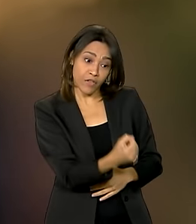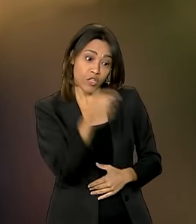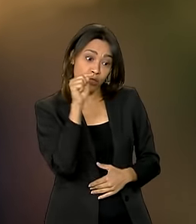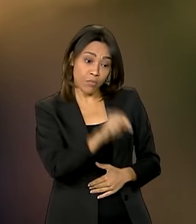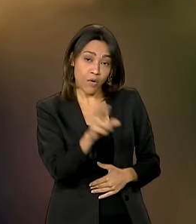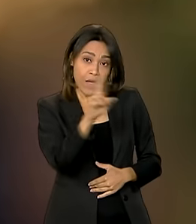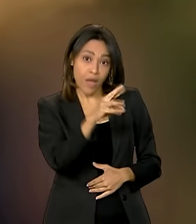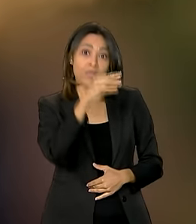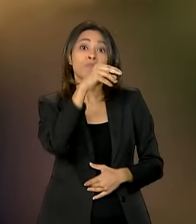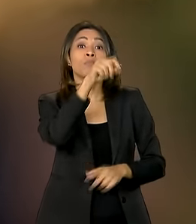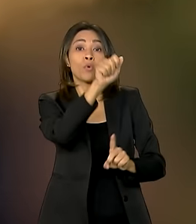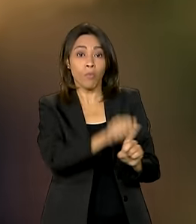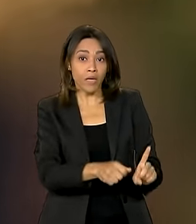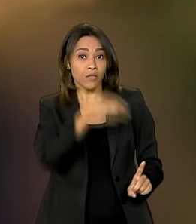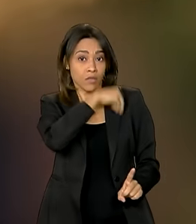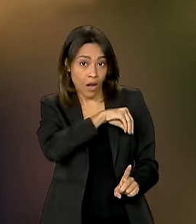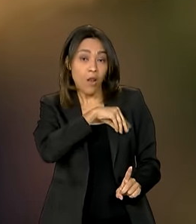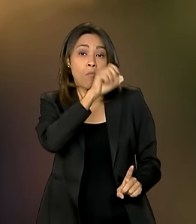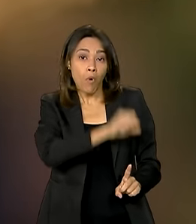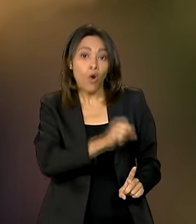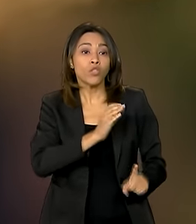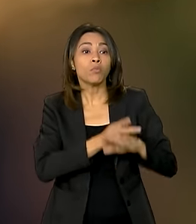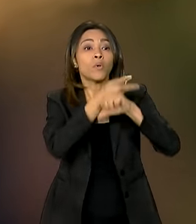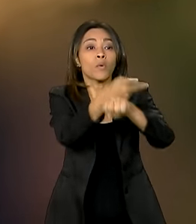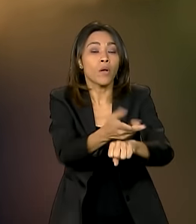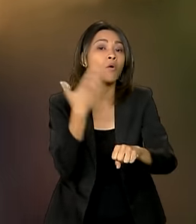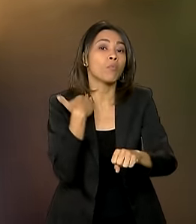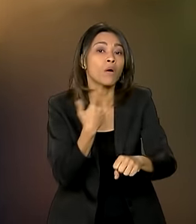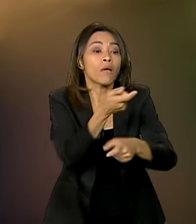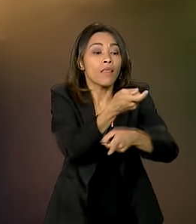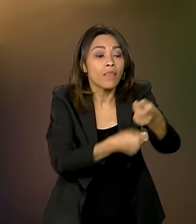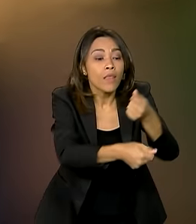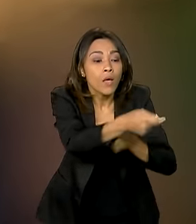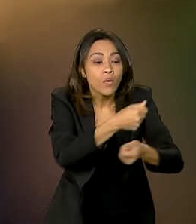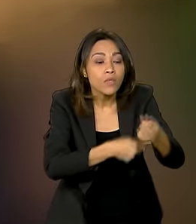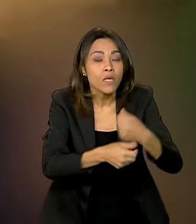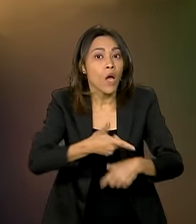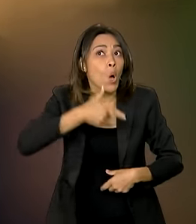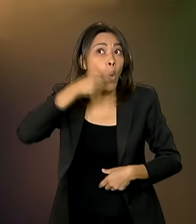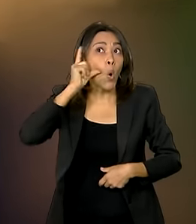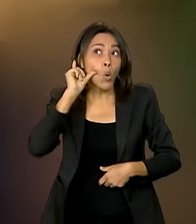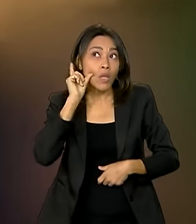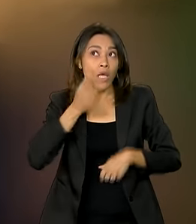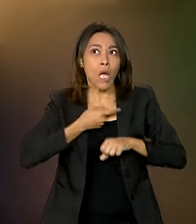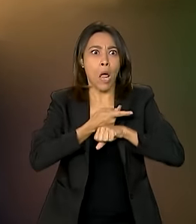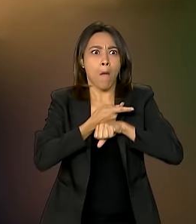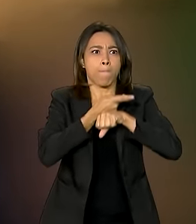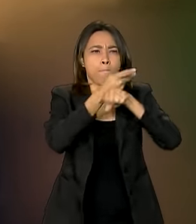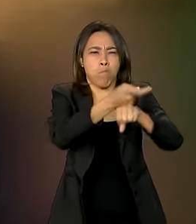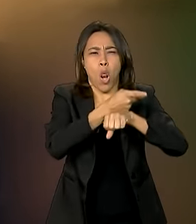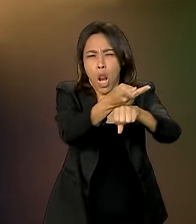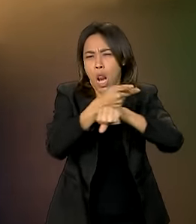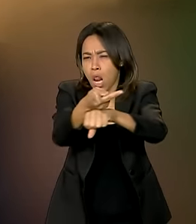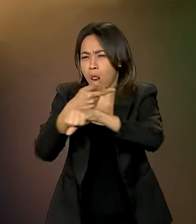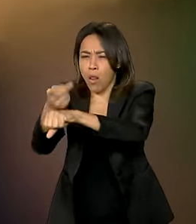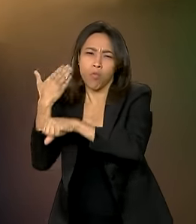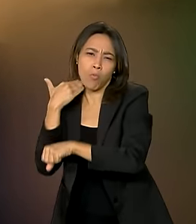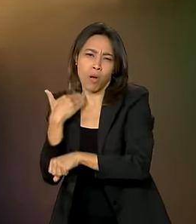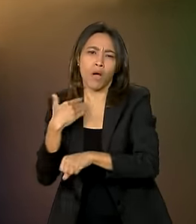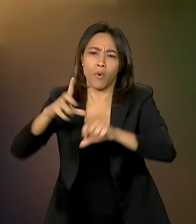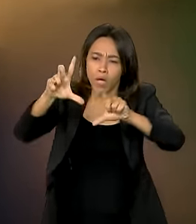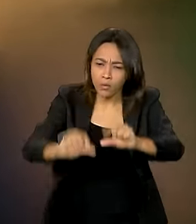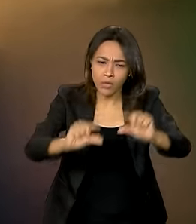já pode negociar sua dívida com os bancos. Ontem houve uma grande procura nos bancos e teve banco anunciando